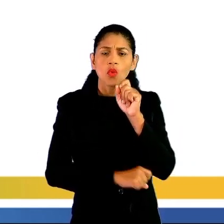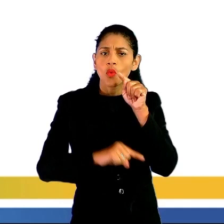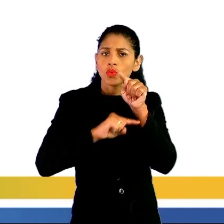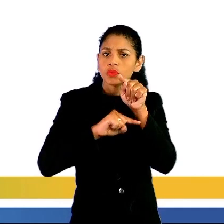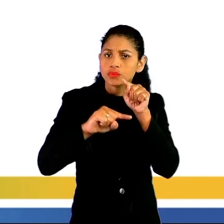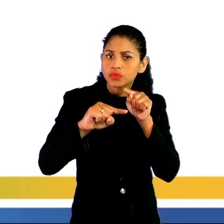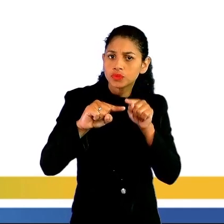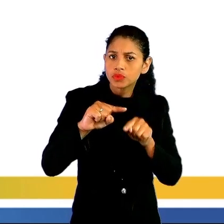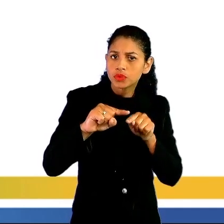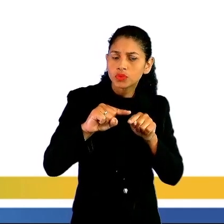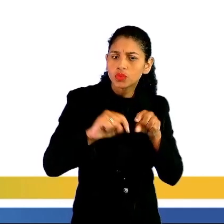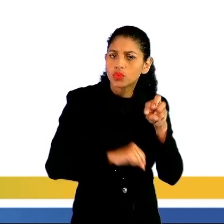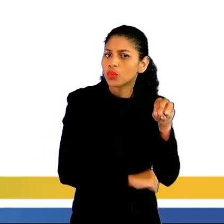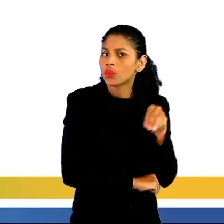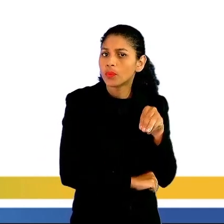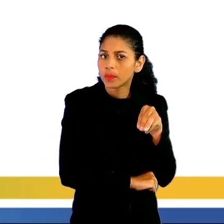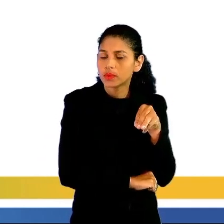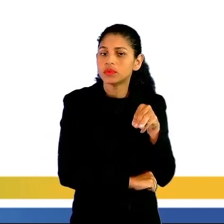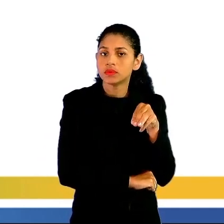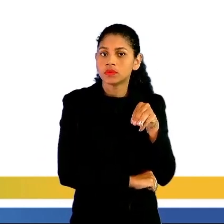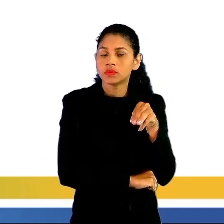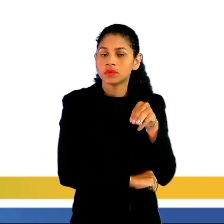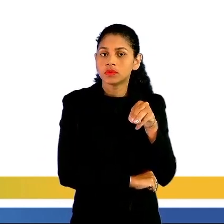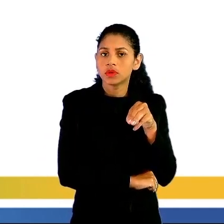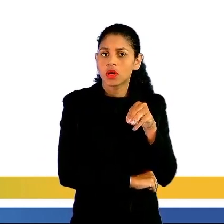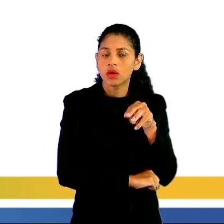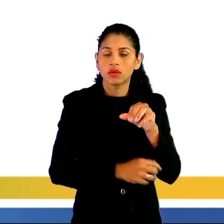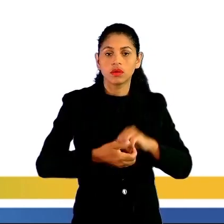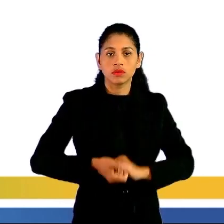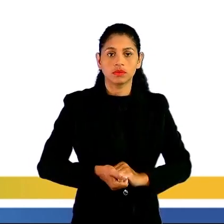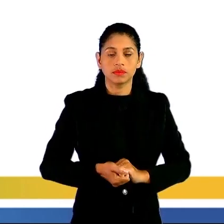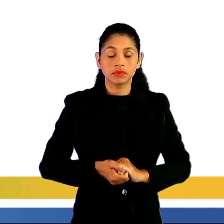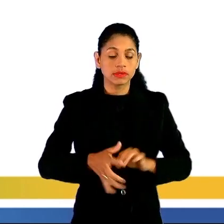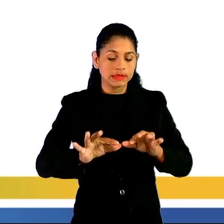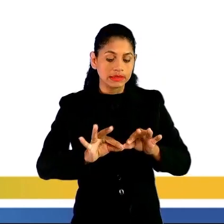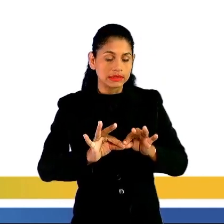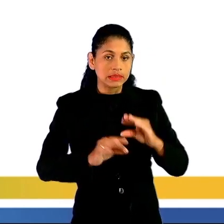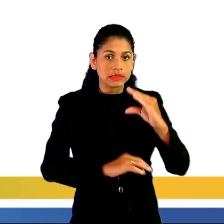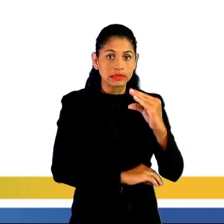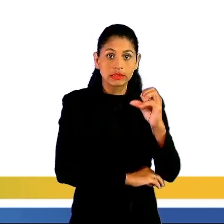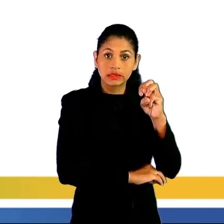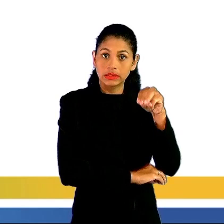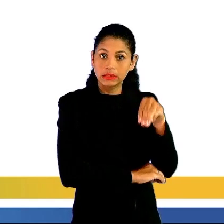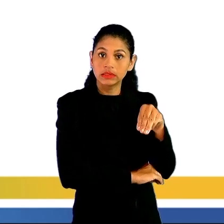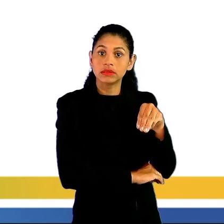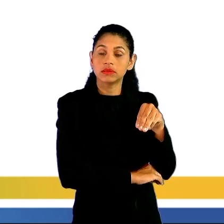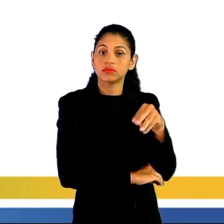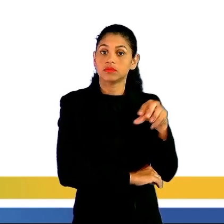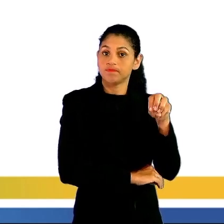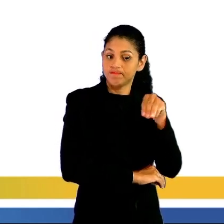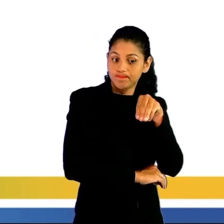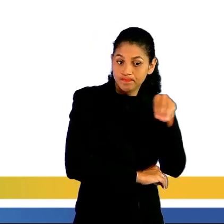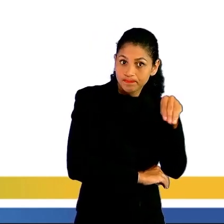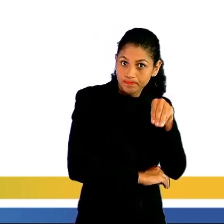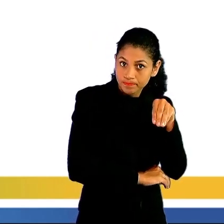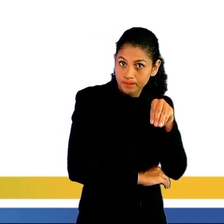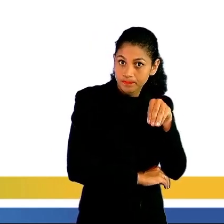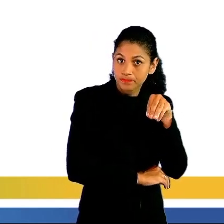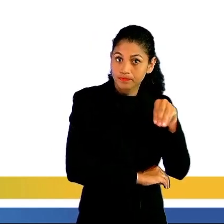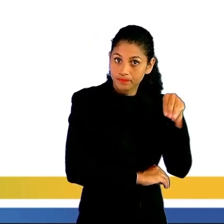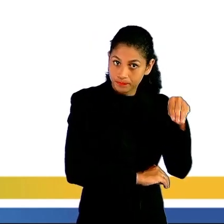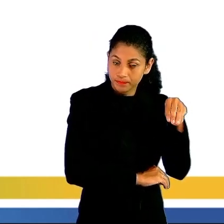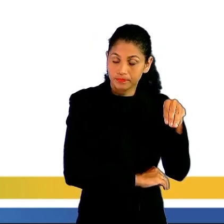por exemplo, é um múltiplo do metro. E um submúltiplo? Centímetro, milímetro. Nós temos uma tabela